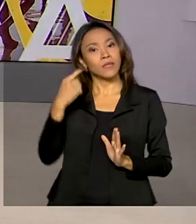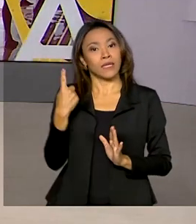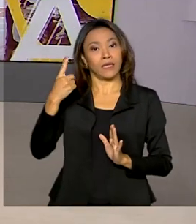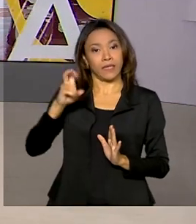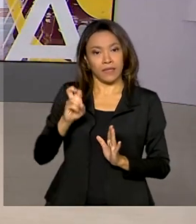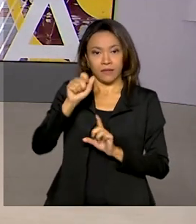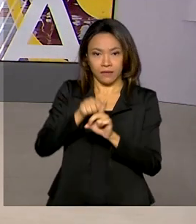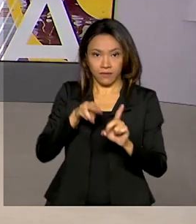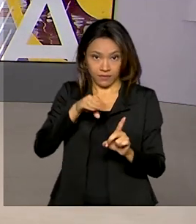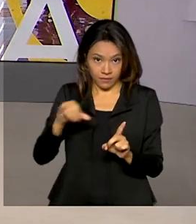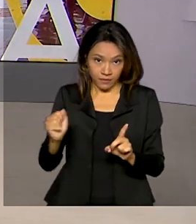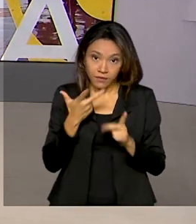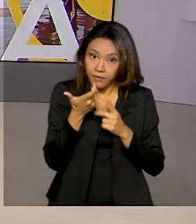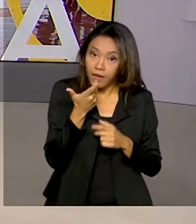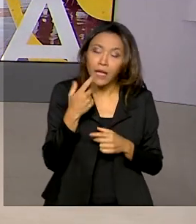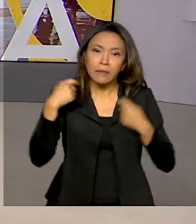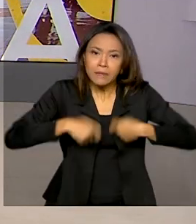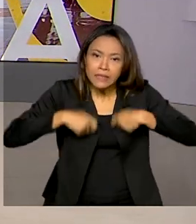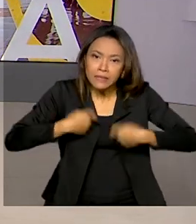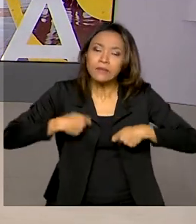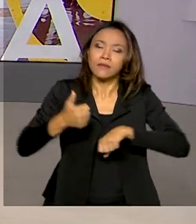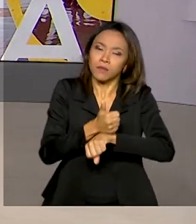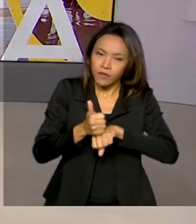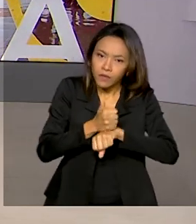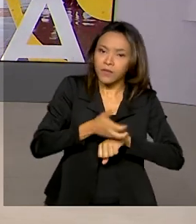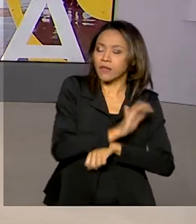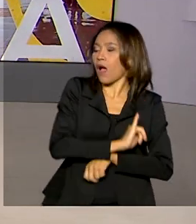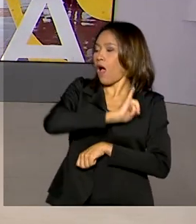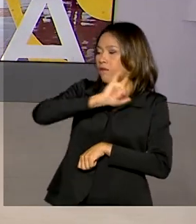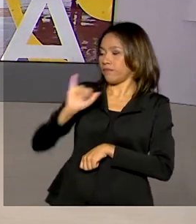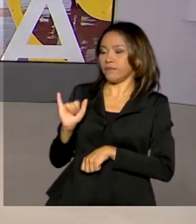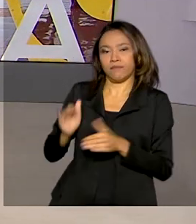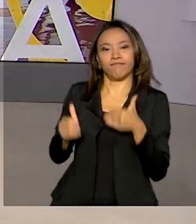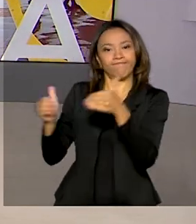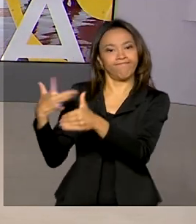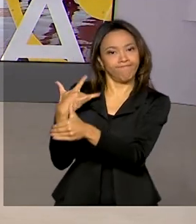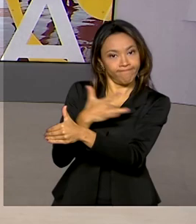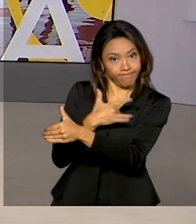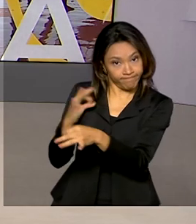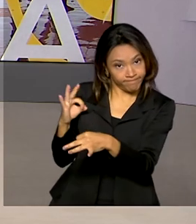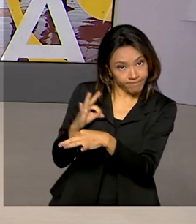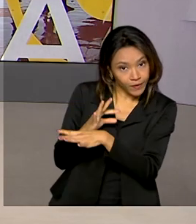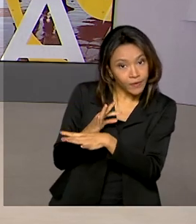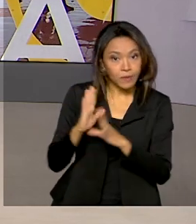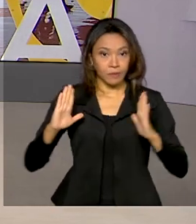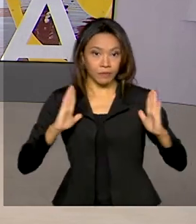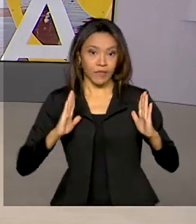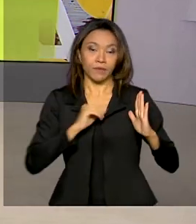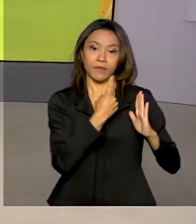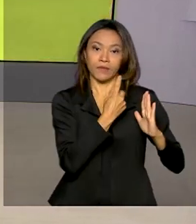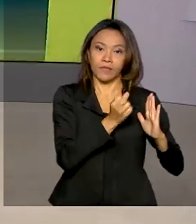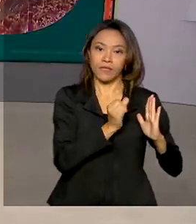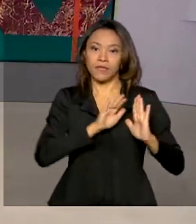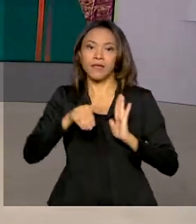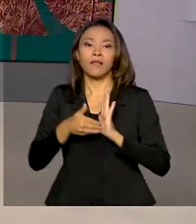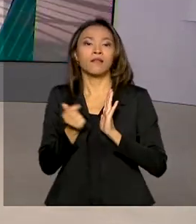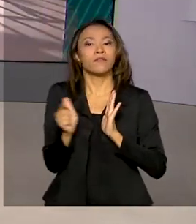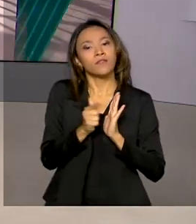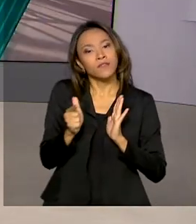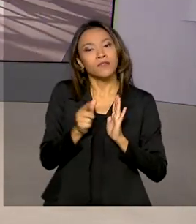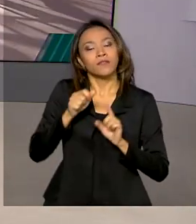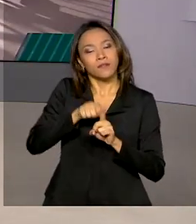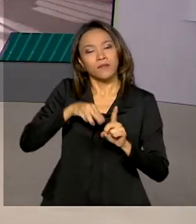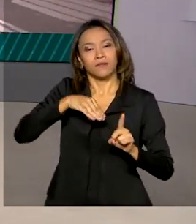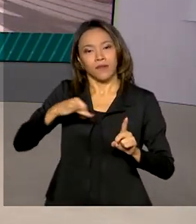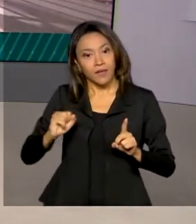informar a necessidade de profissionais ao Ministério da Saúde. Depois disso, entre os dias 16 e 22 de março,